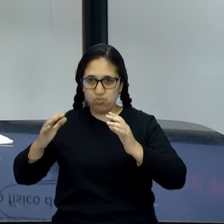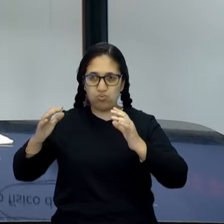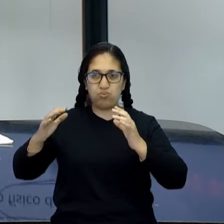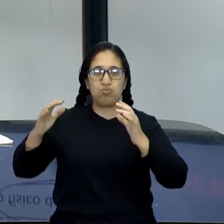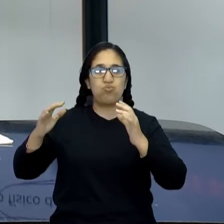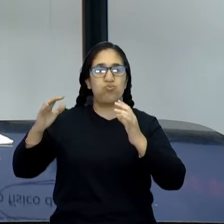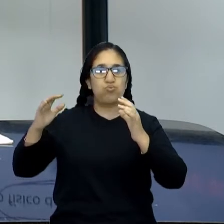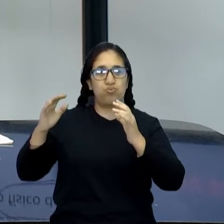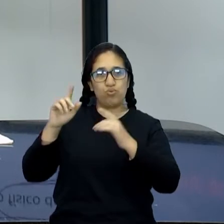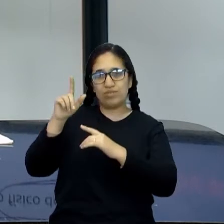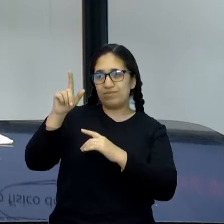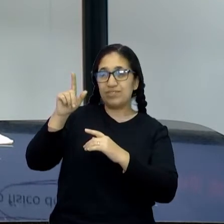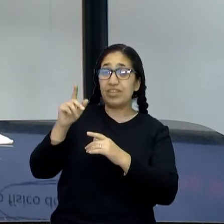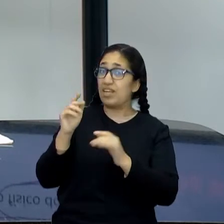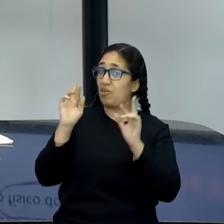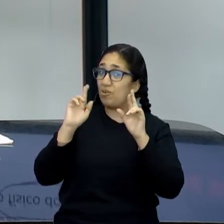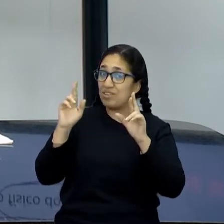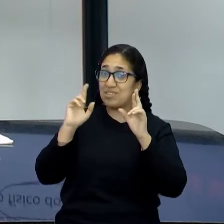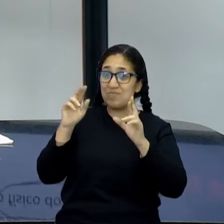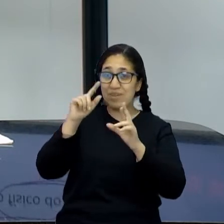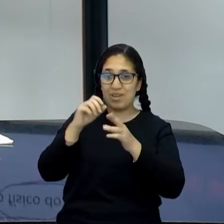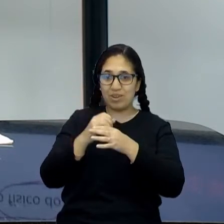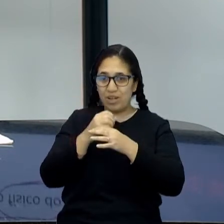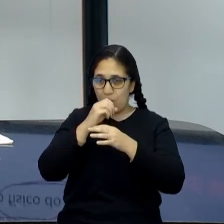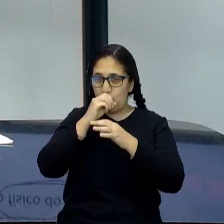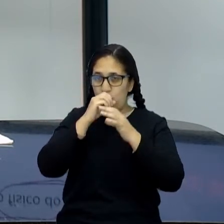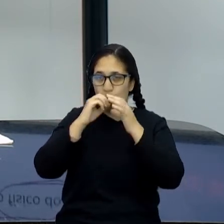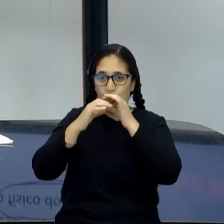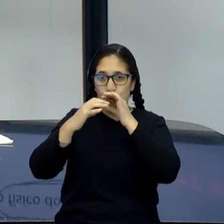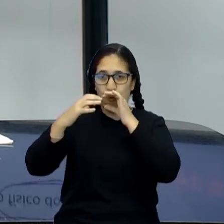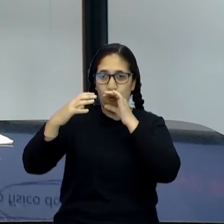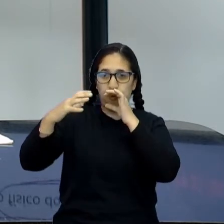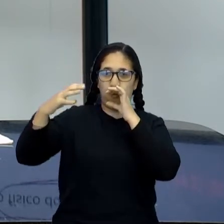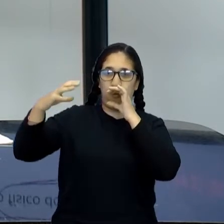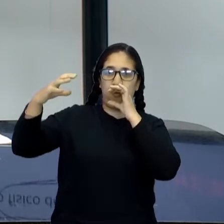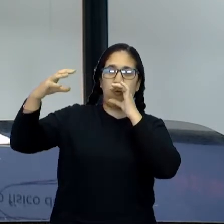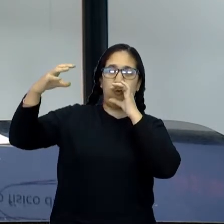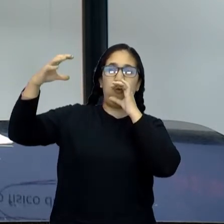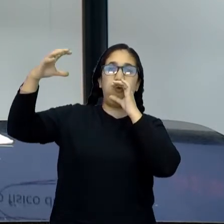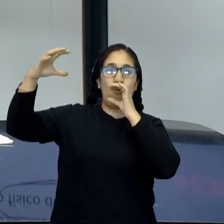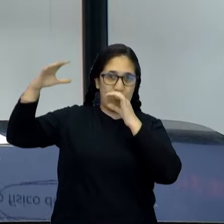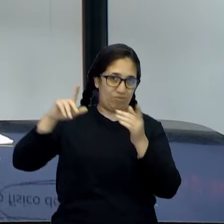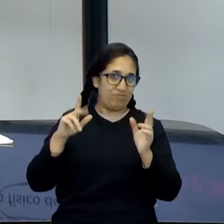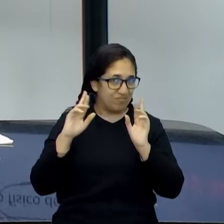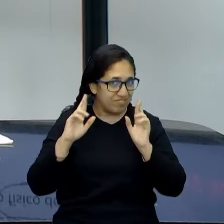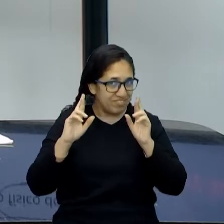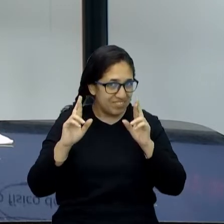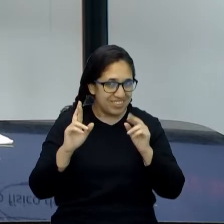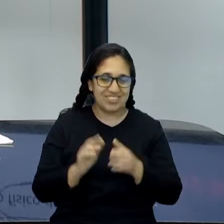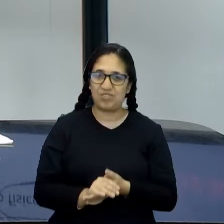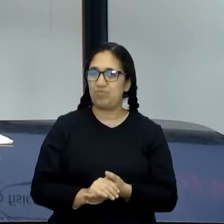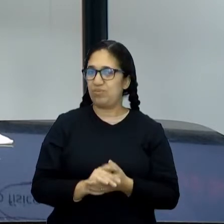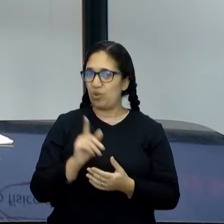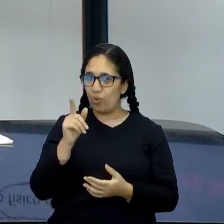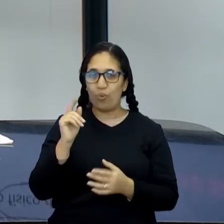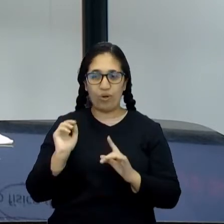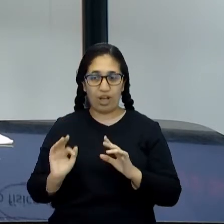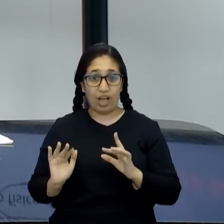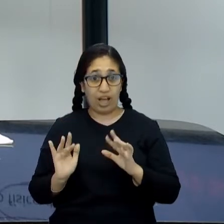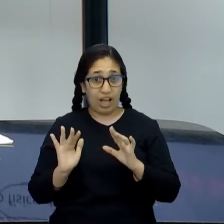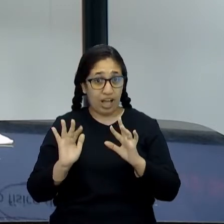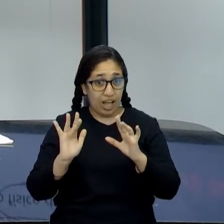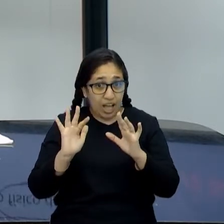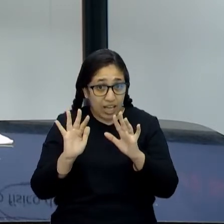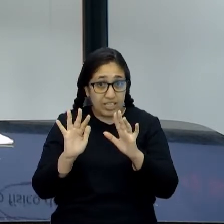volume. E eu espero que essa bexiga aumente aqui de tamanho. Porque vai fazer pressão, tá certo? O gás, quando